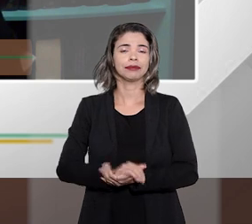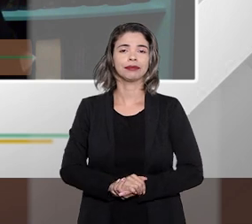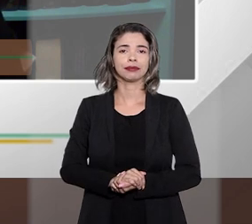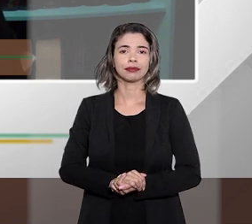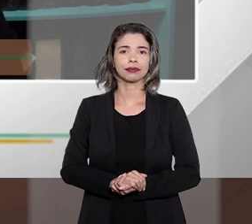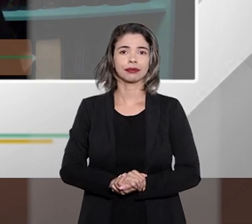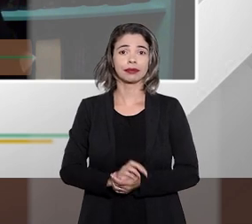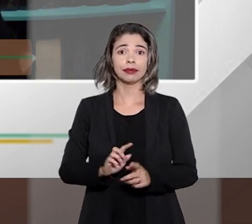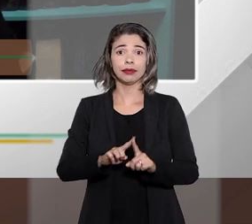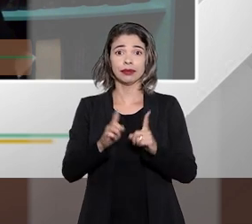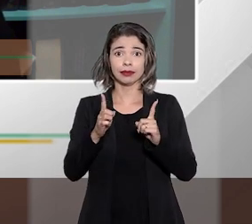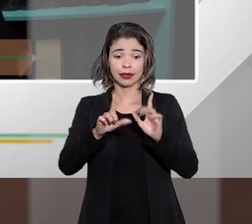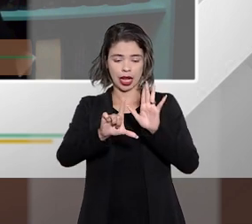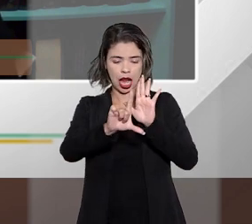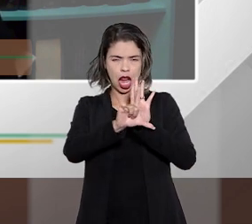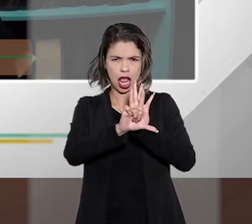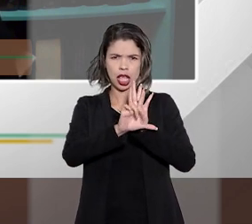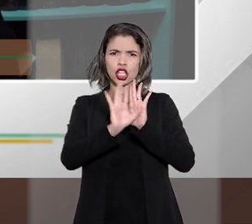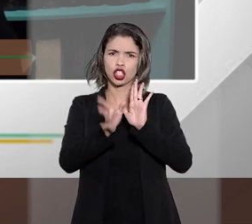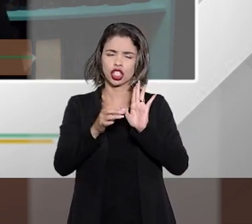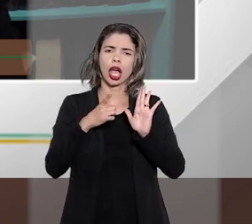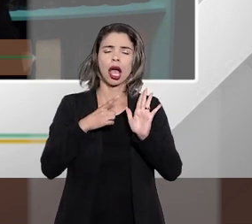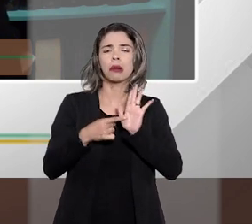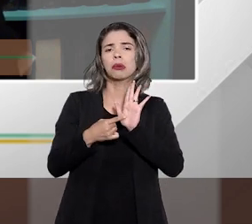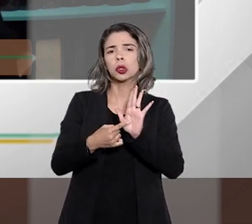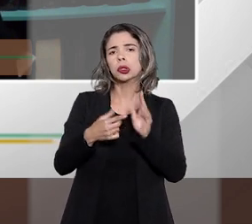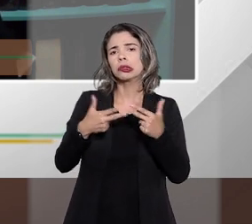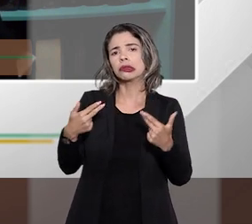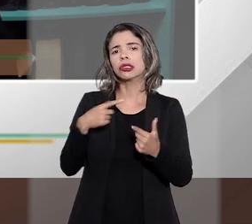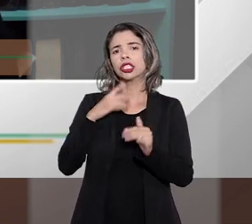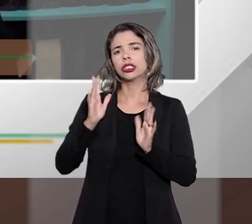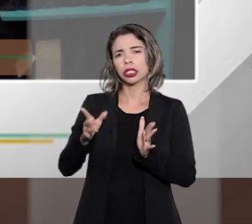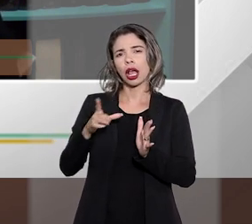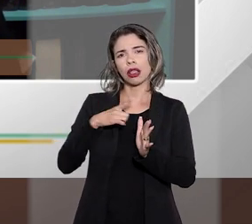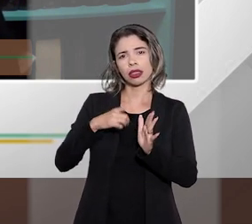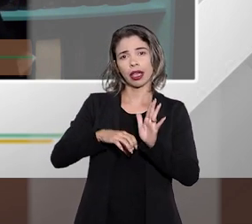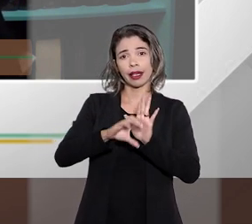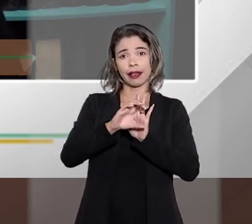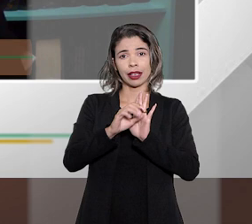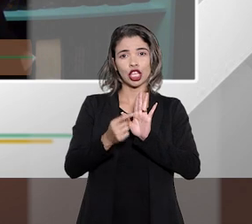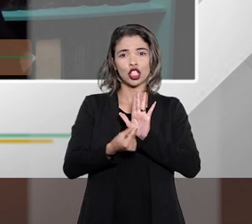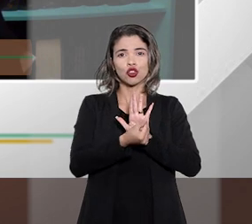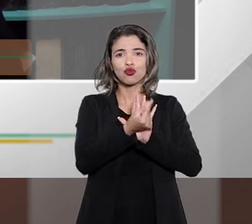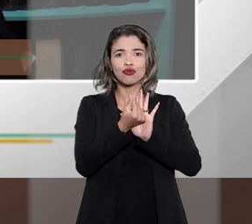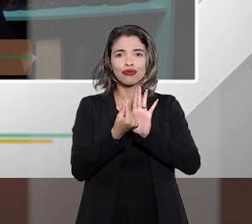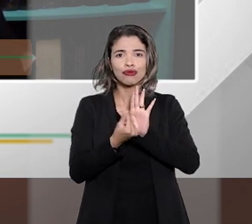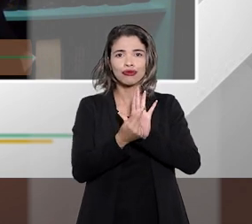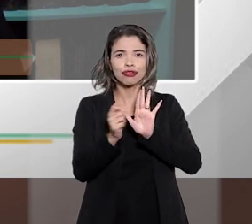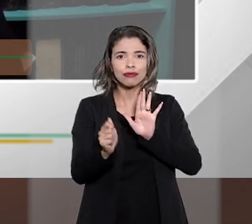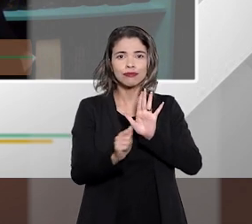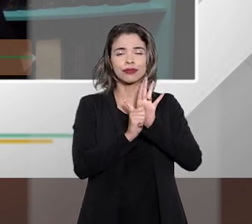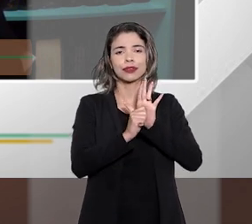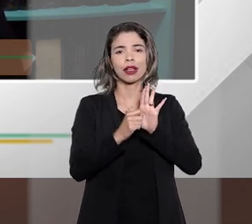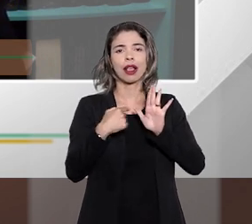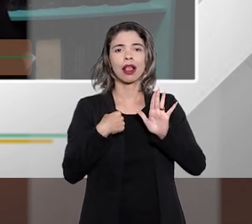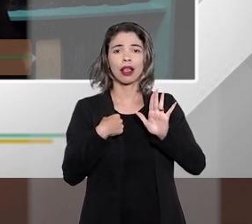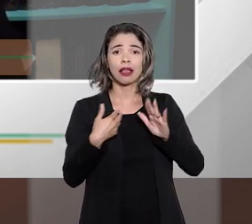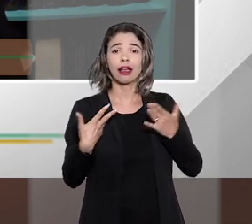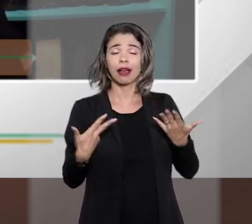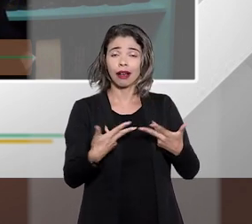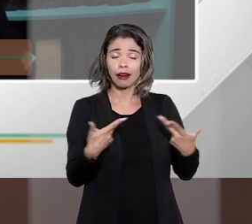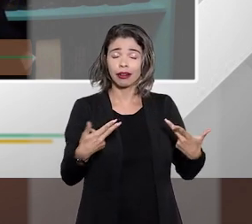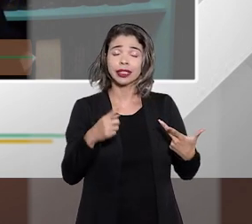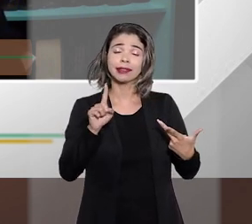e como a lei reforçando, inclusive, o que já diz o próprio Código de Defesa Consumidor, né? Na verdade, foi até uma